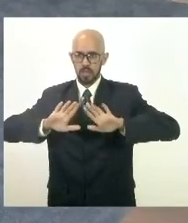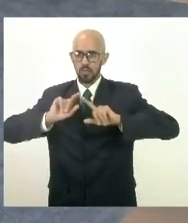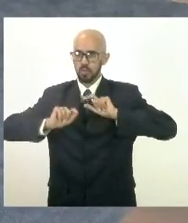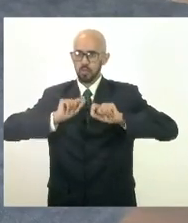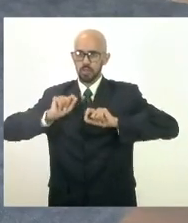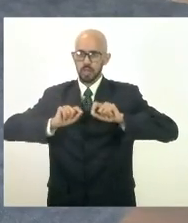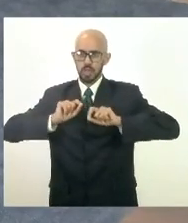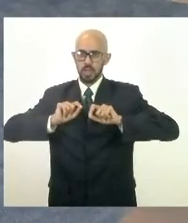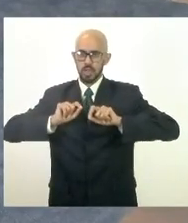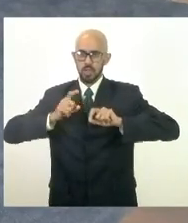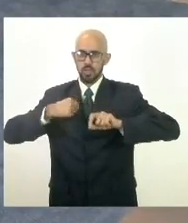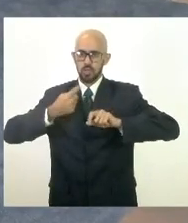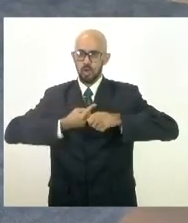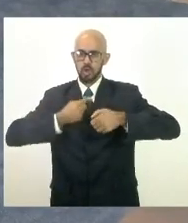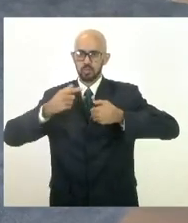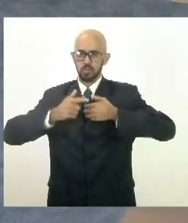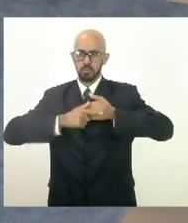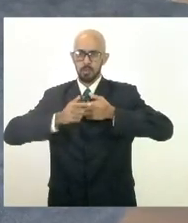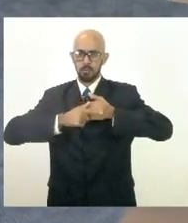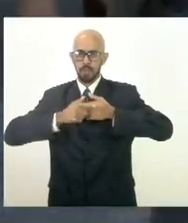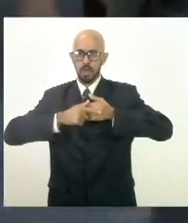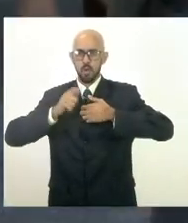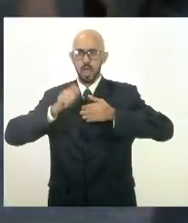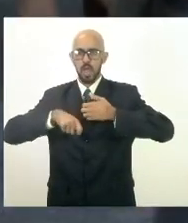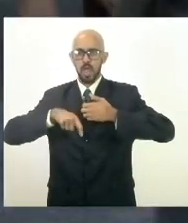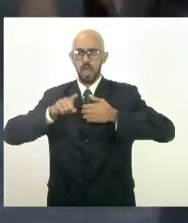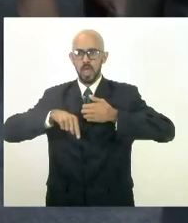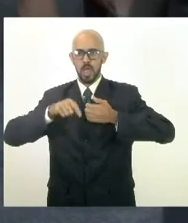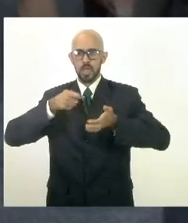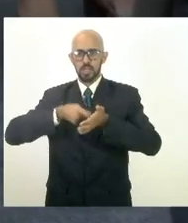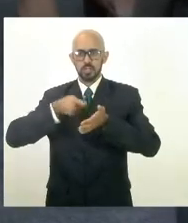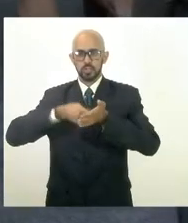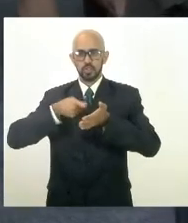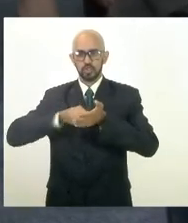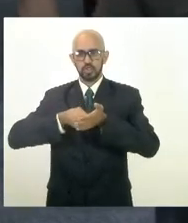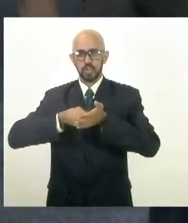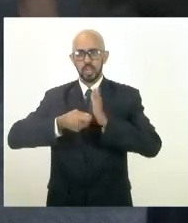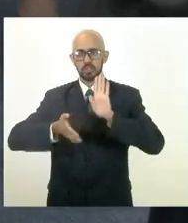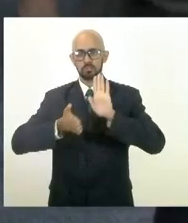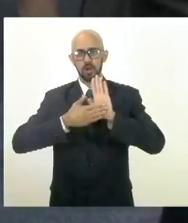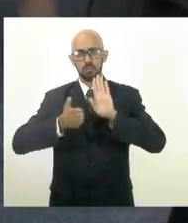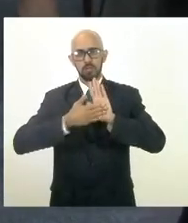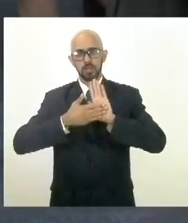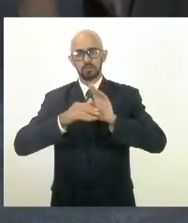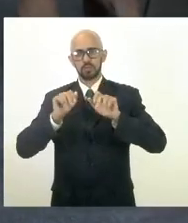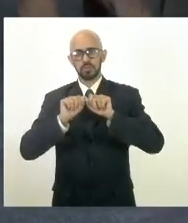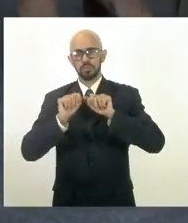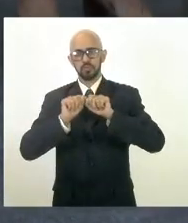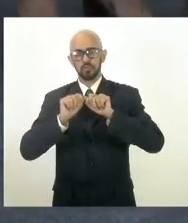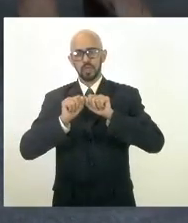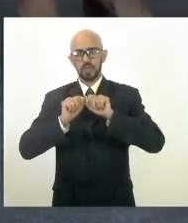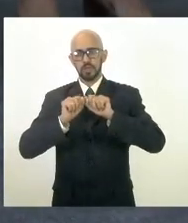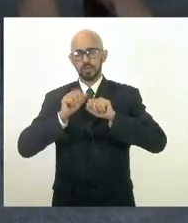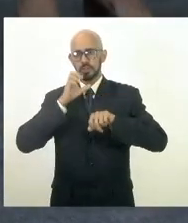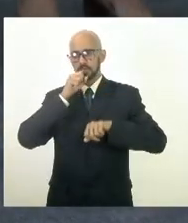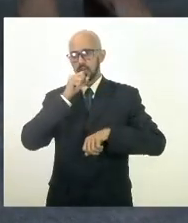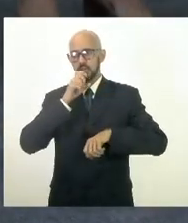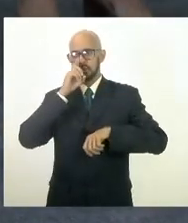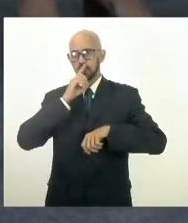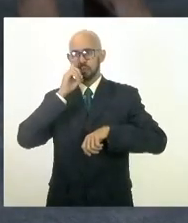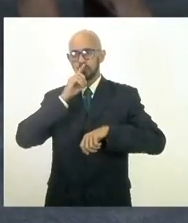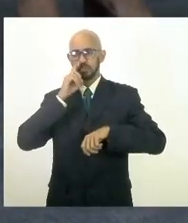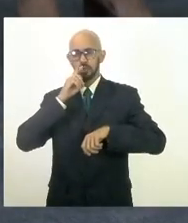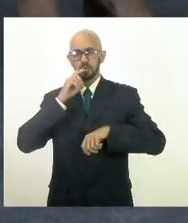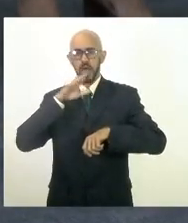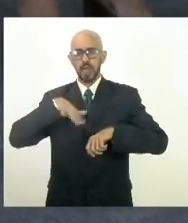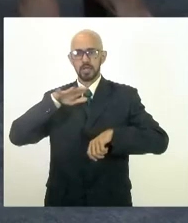caro o nosso papel aqui é cobrar as promessas que foram feitas neste final de semana na região norte e